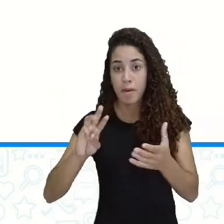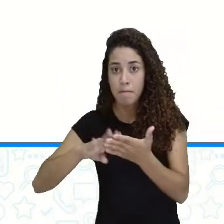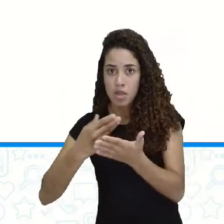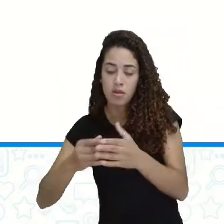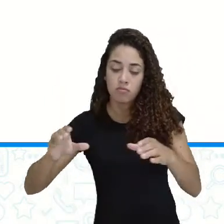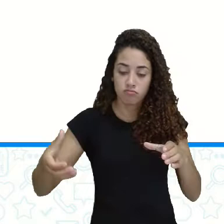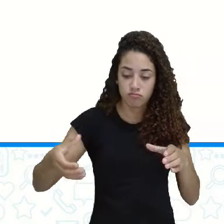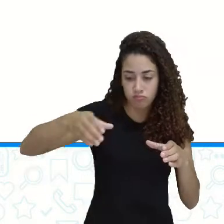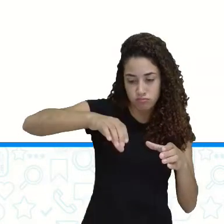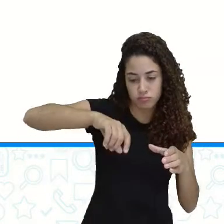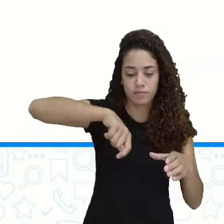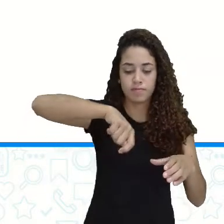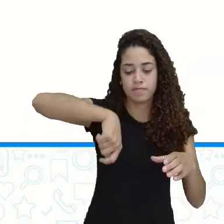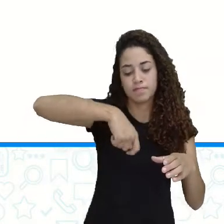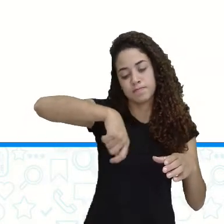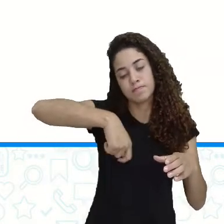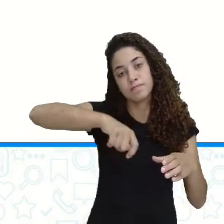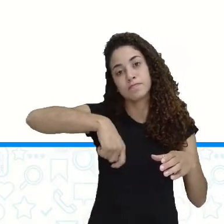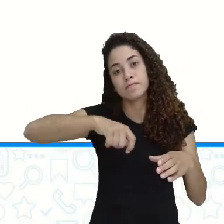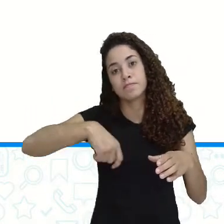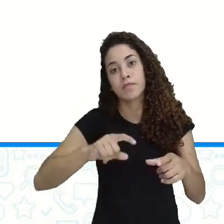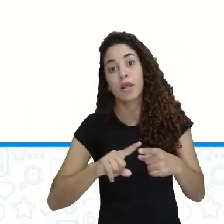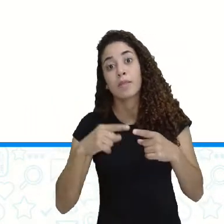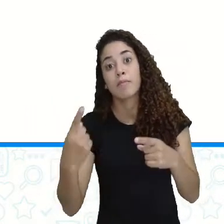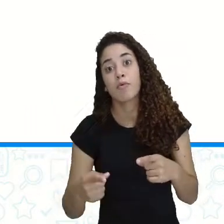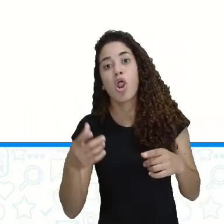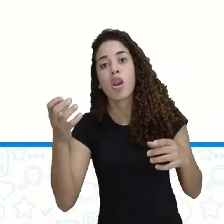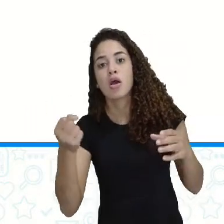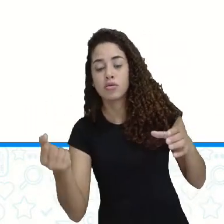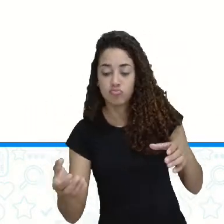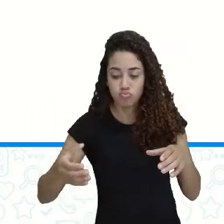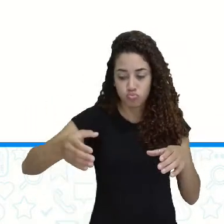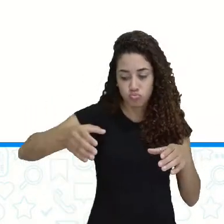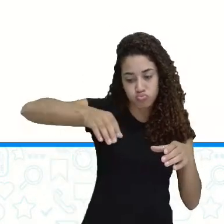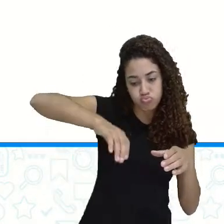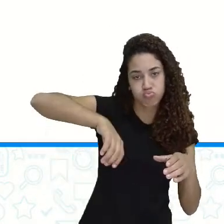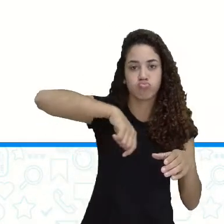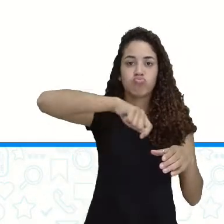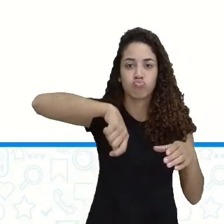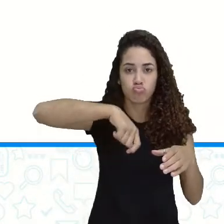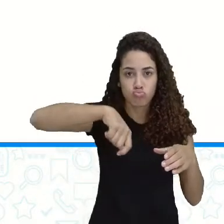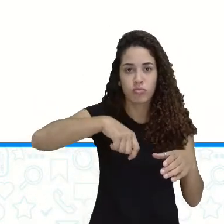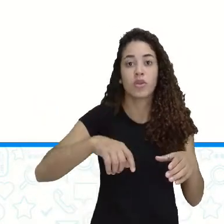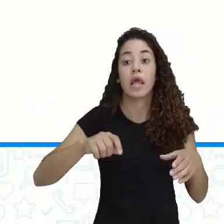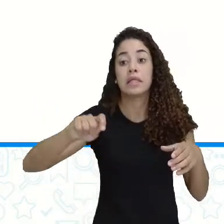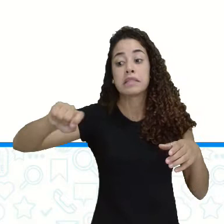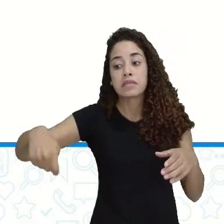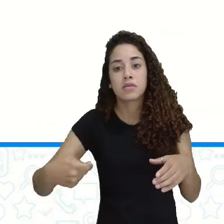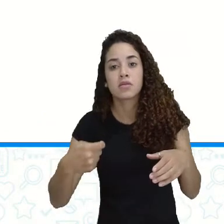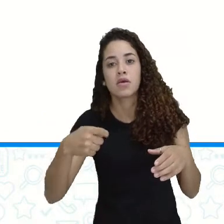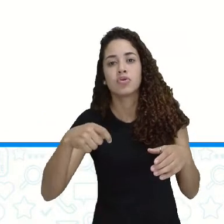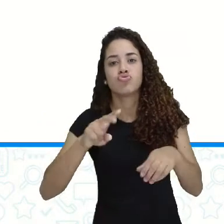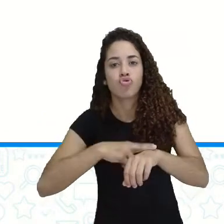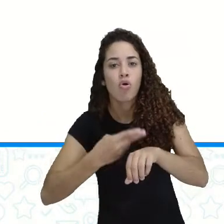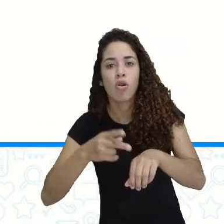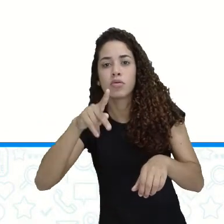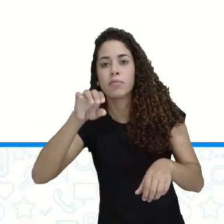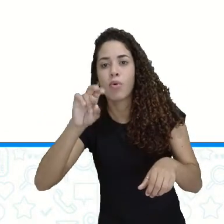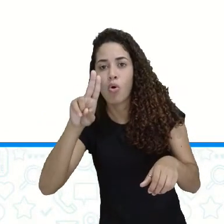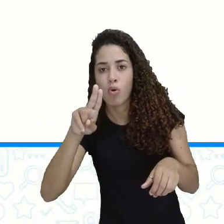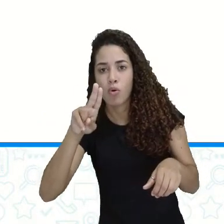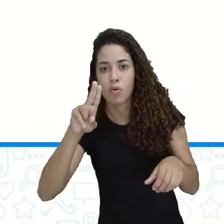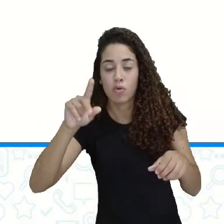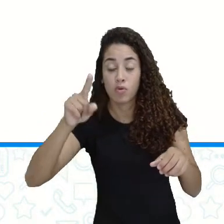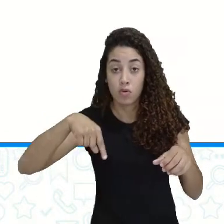manteiga, derrete a manteiga, despeja a lata de leite condensado, coloca as três colheres de chocolate e fica